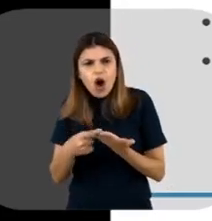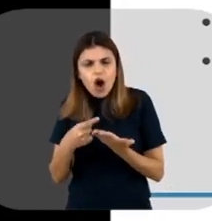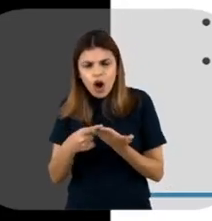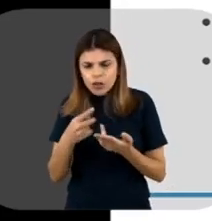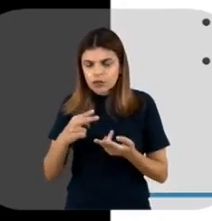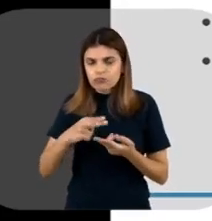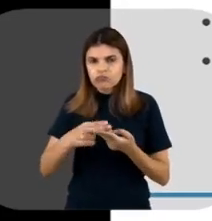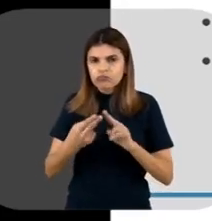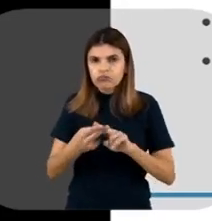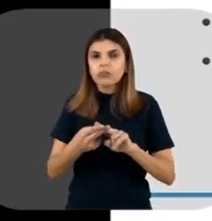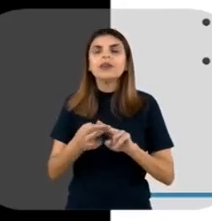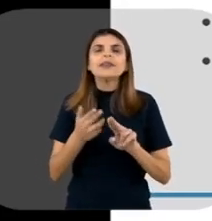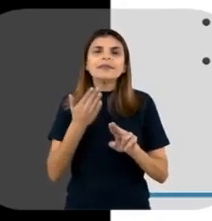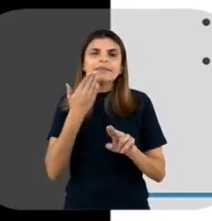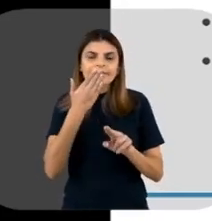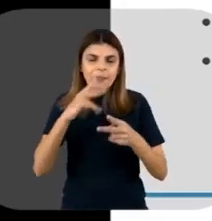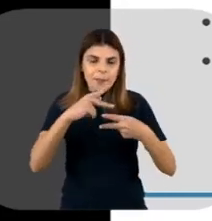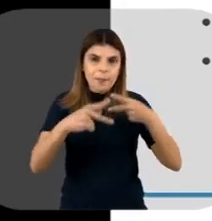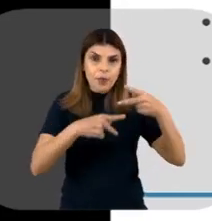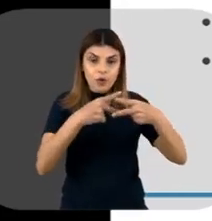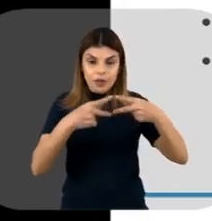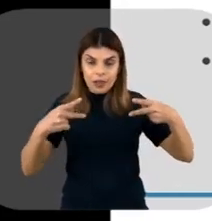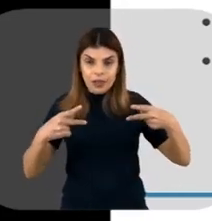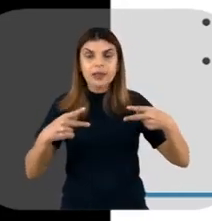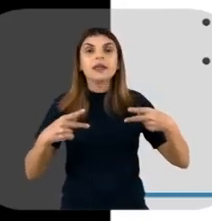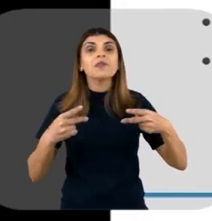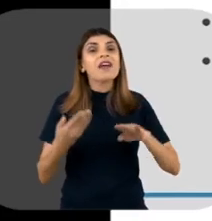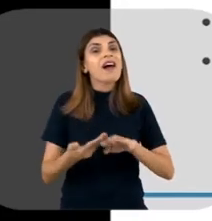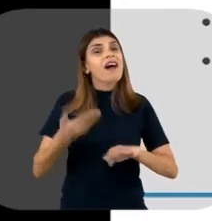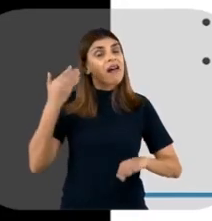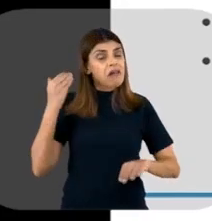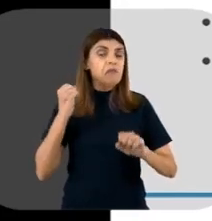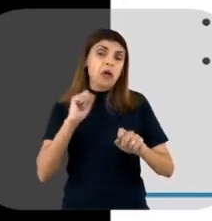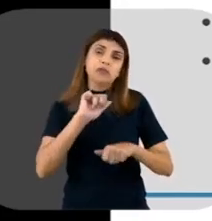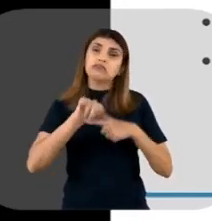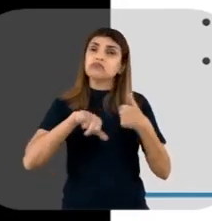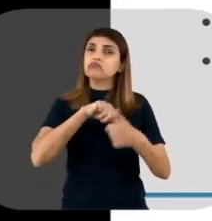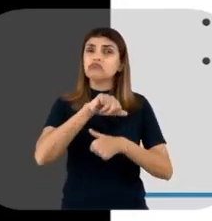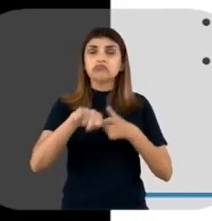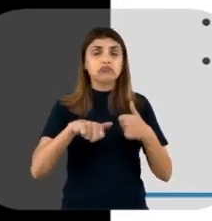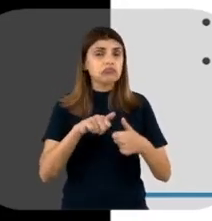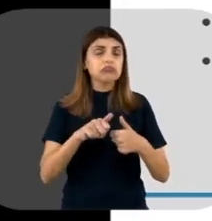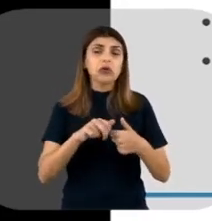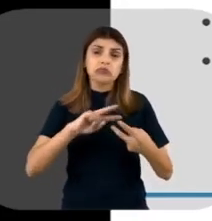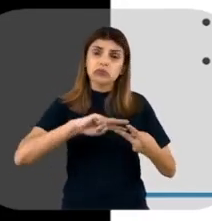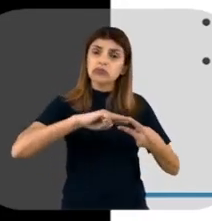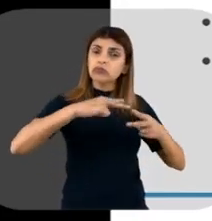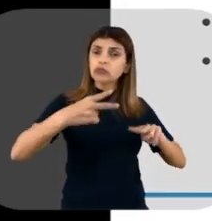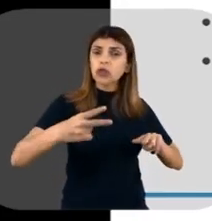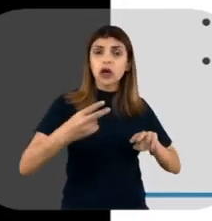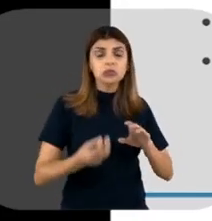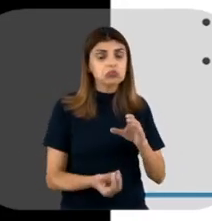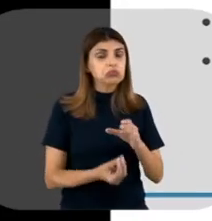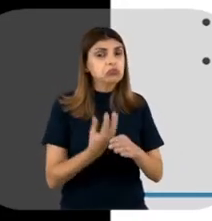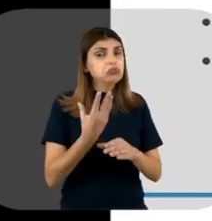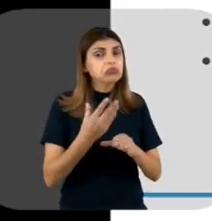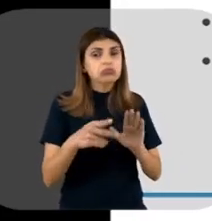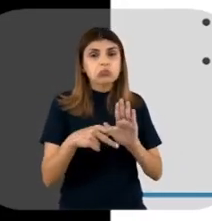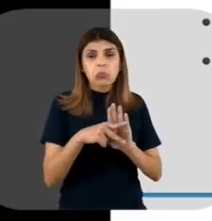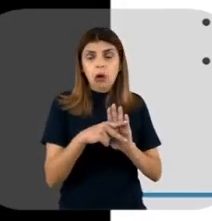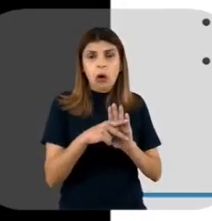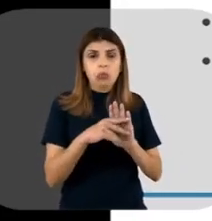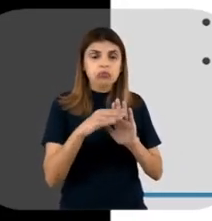aquela proteína também de interesse. Ou, como eu falei anteriormente, você pode ter esse inserto de DNA a partir de um DNA